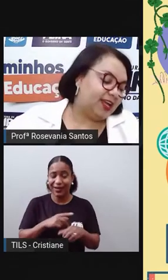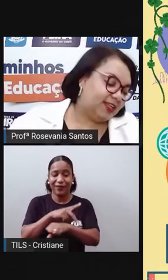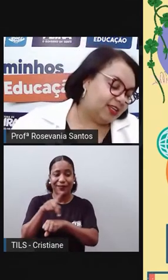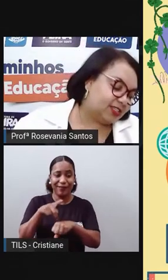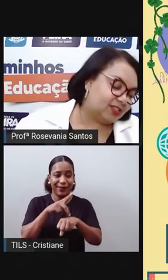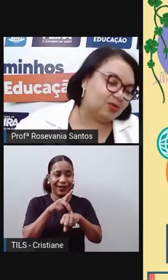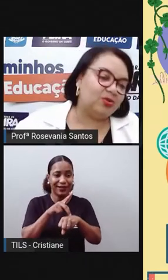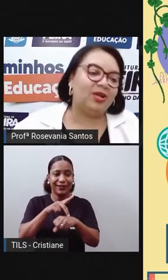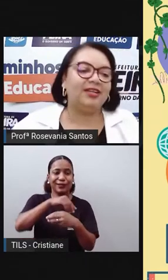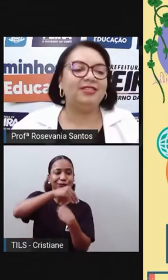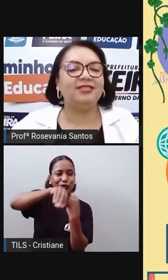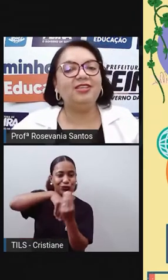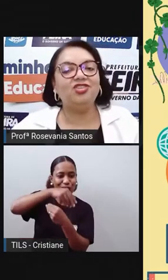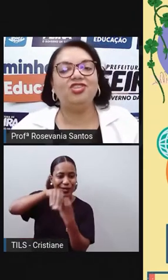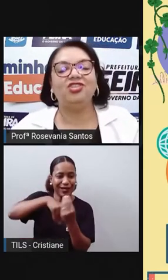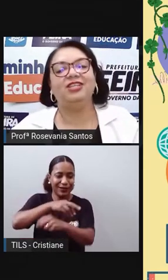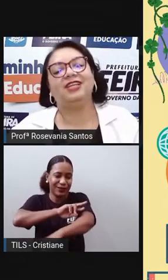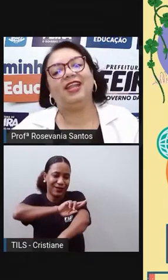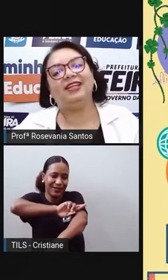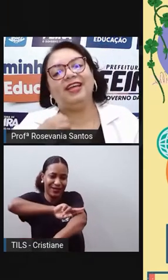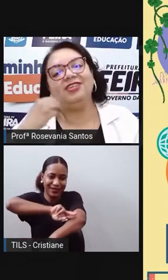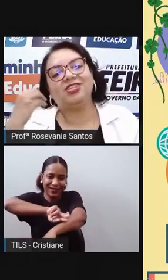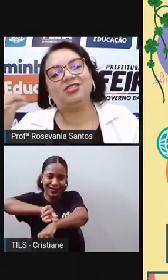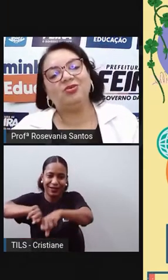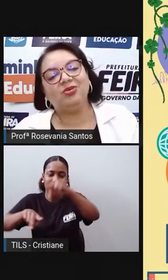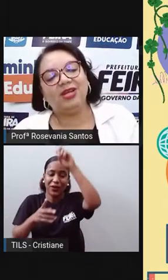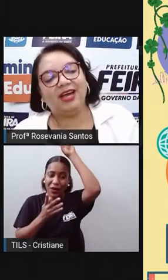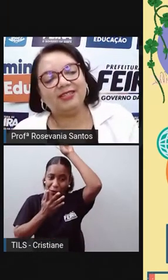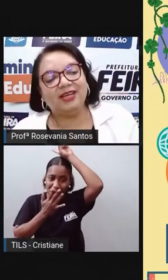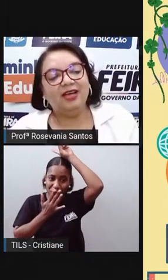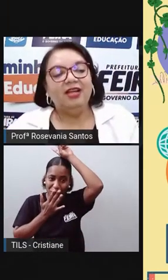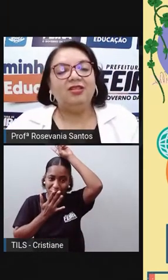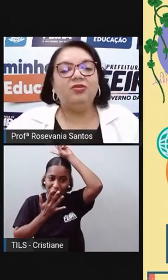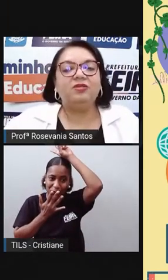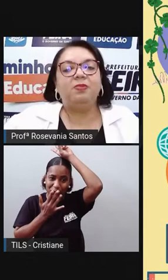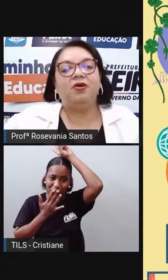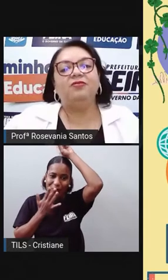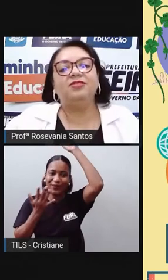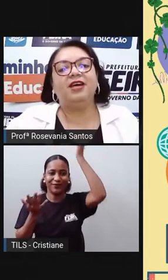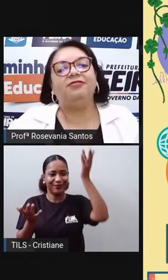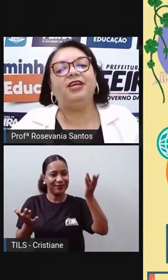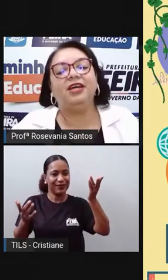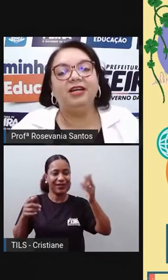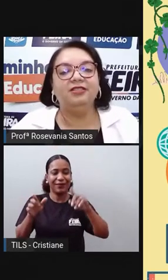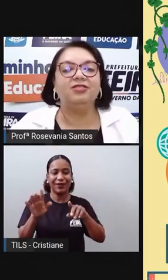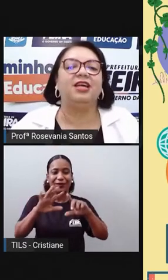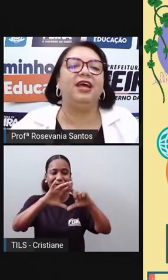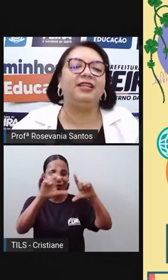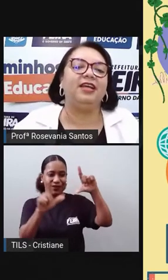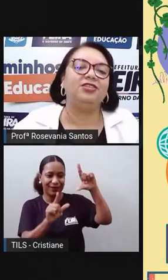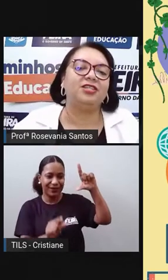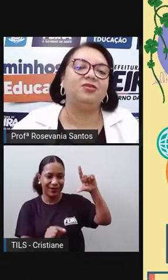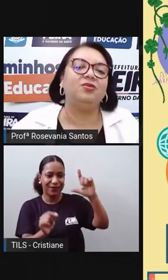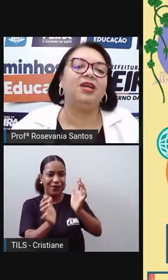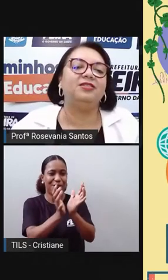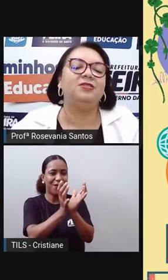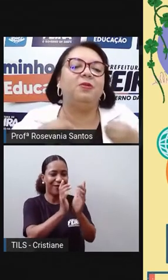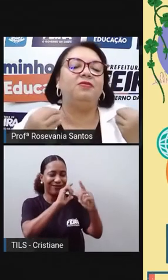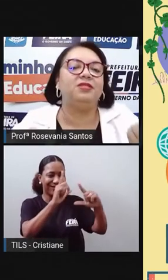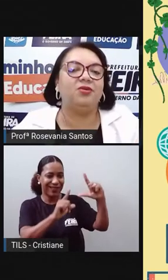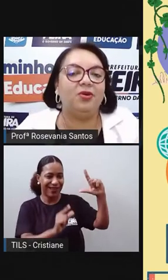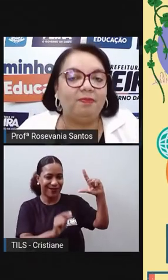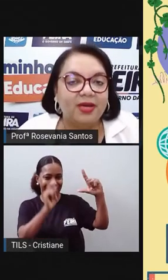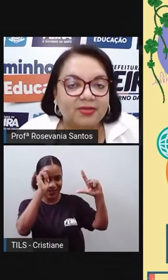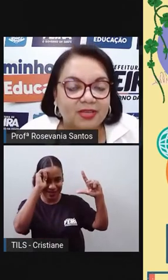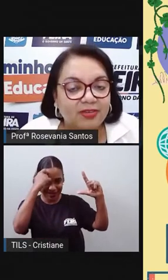características culturais indígenas, características culturais, né, dos povos africanos, características culturais dos